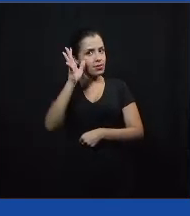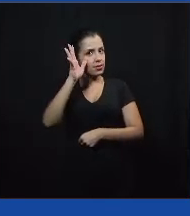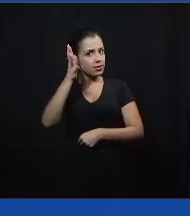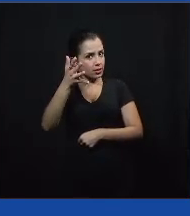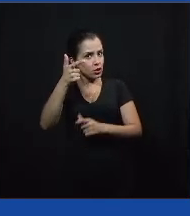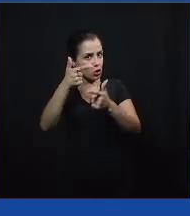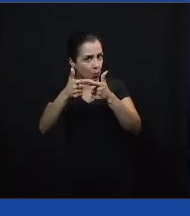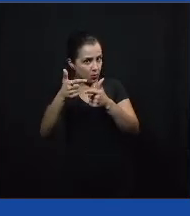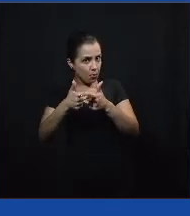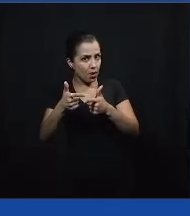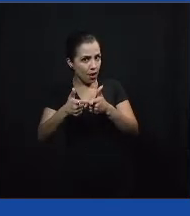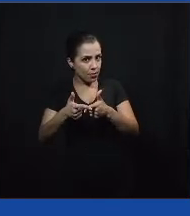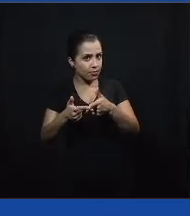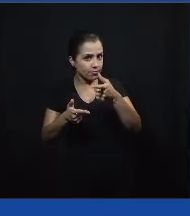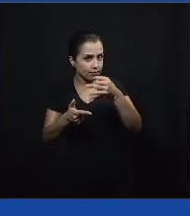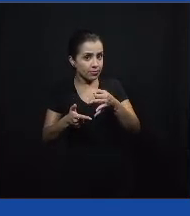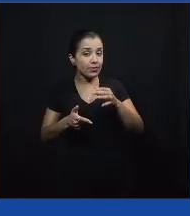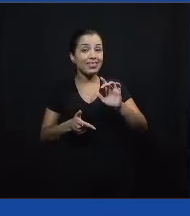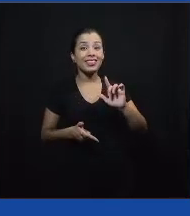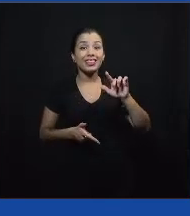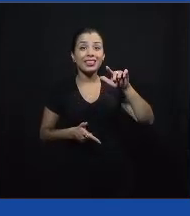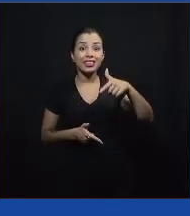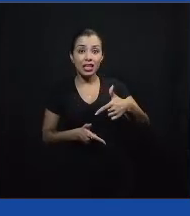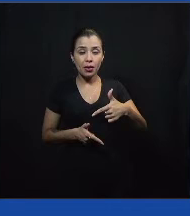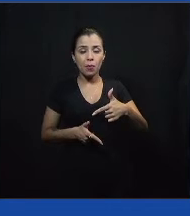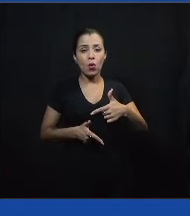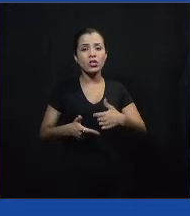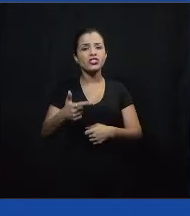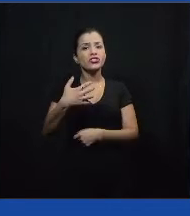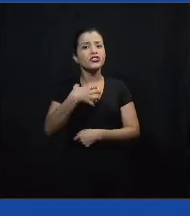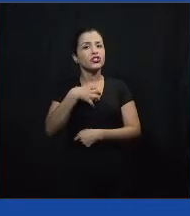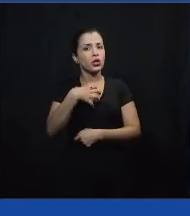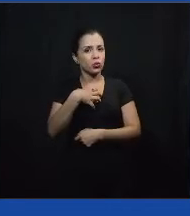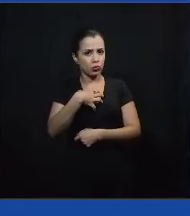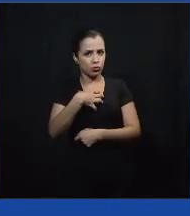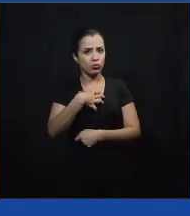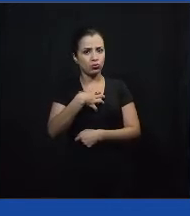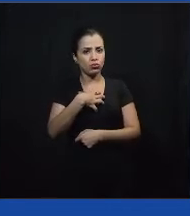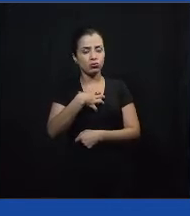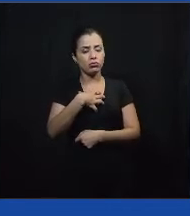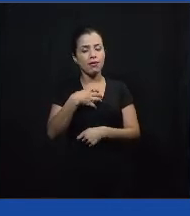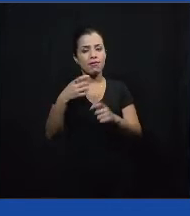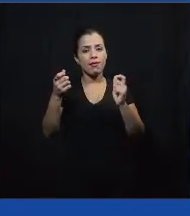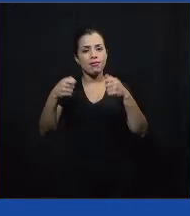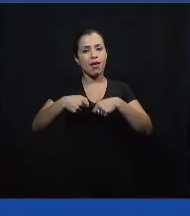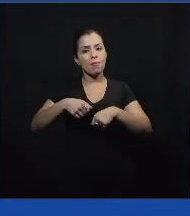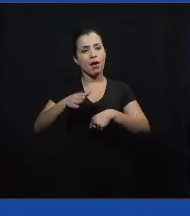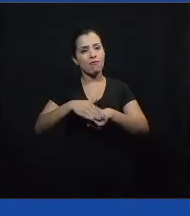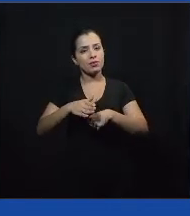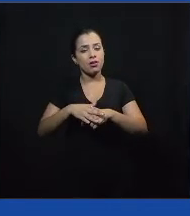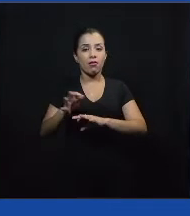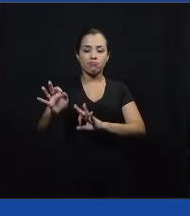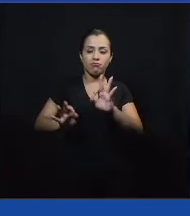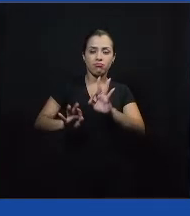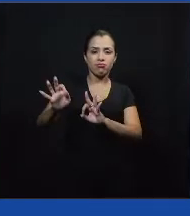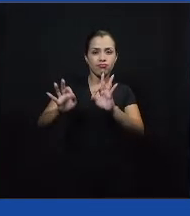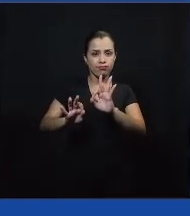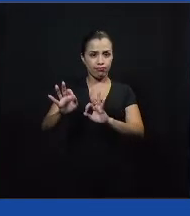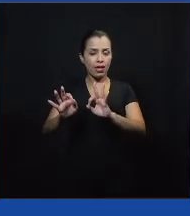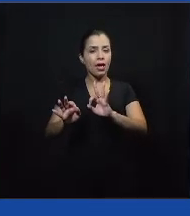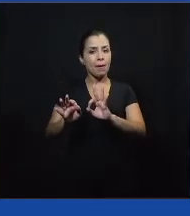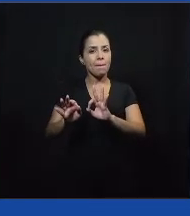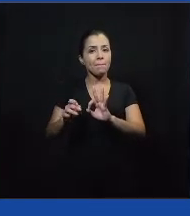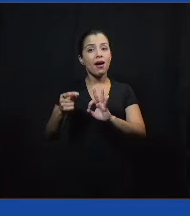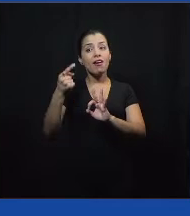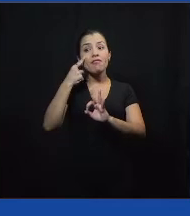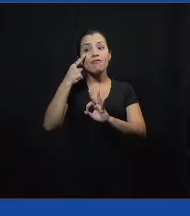problema e depois formas, né, e os caminhos que a gente vai usar para chegar onde a gente quer